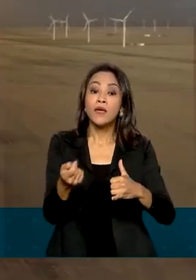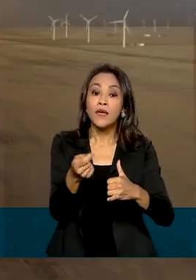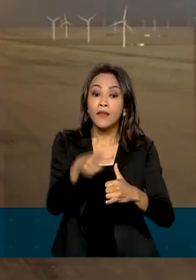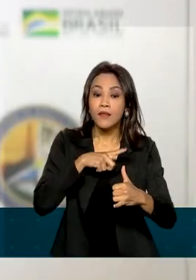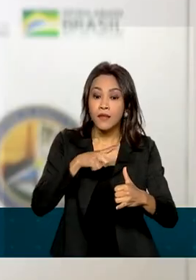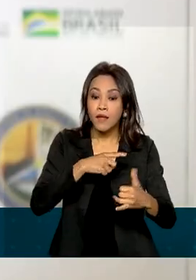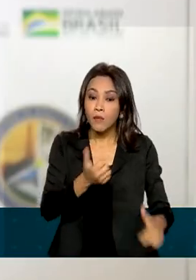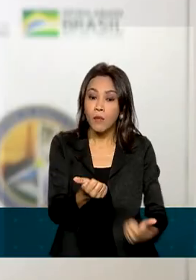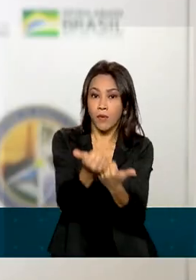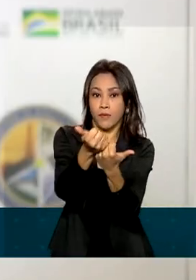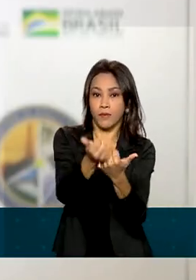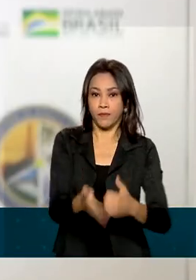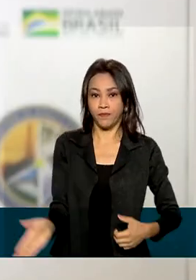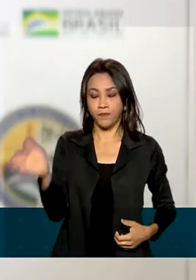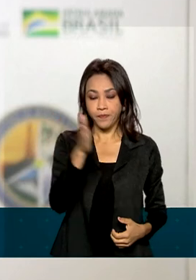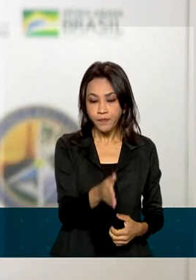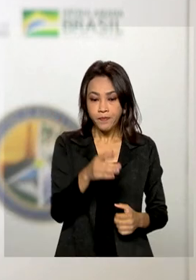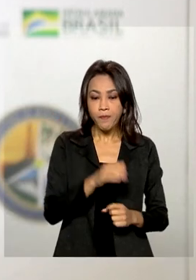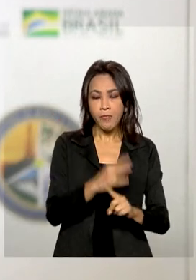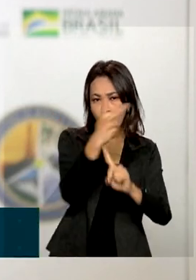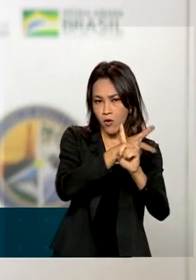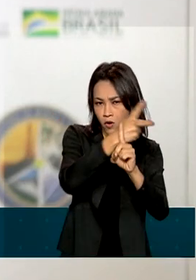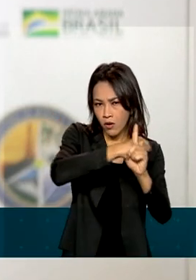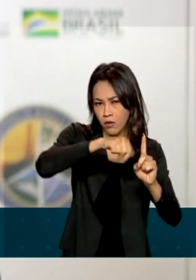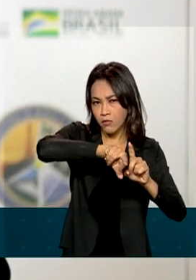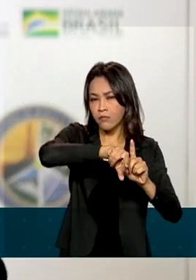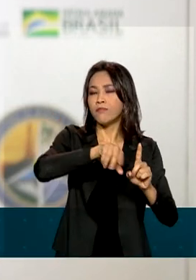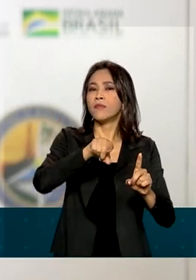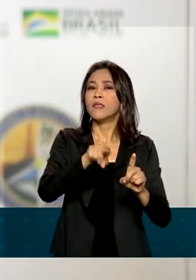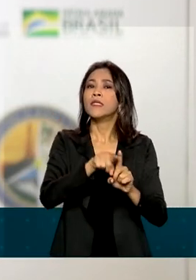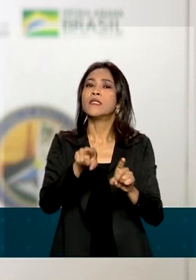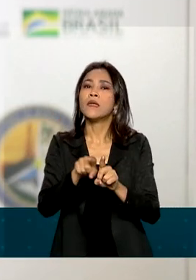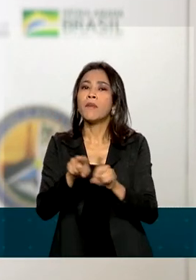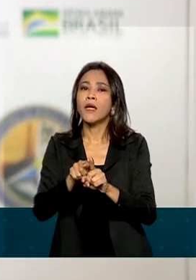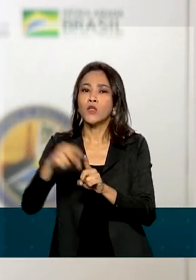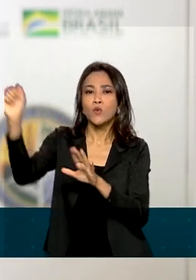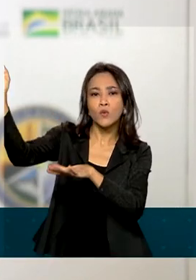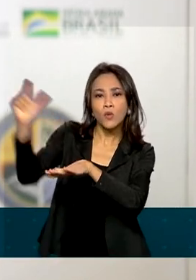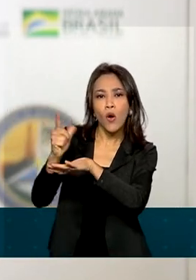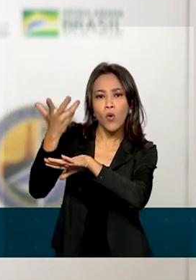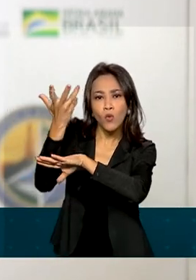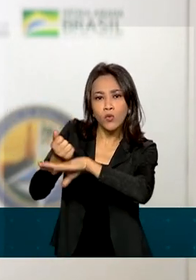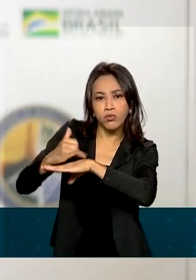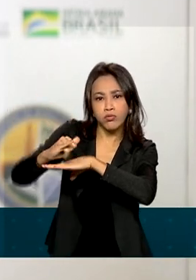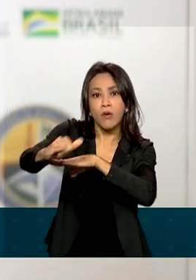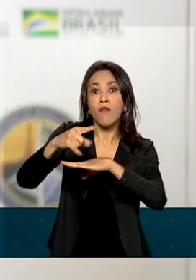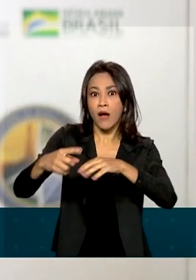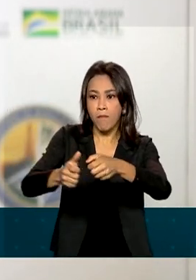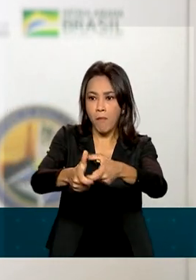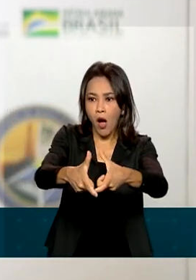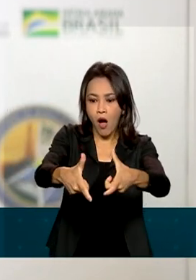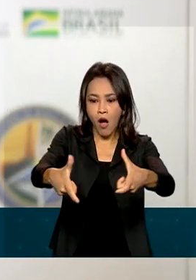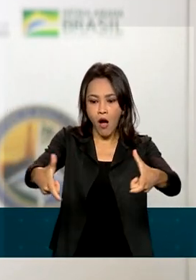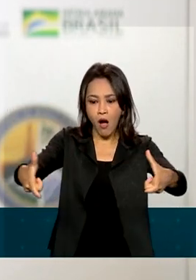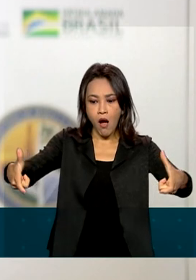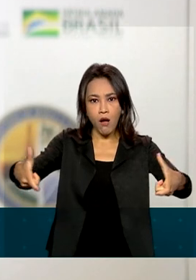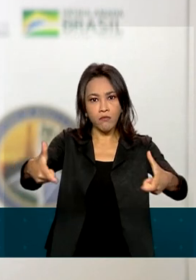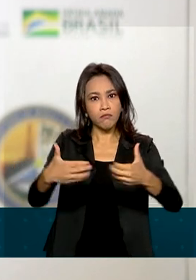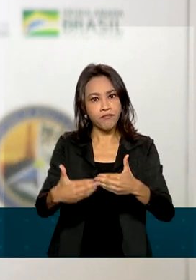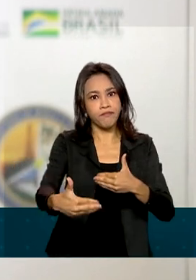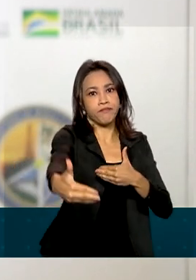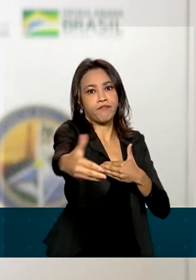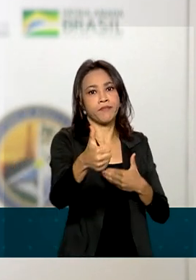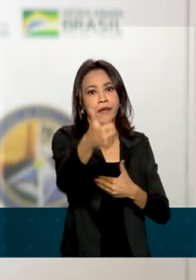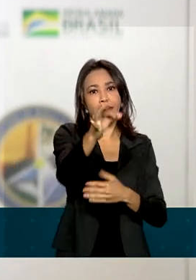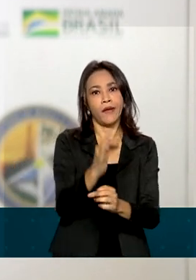offshore. As fontes eólica e solar irão se expandir fortemente nos próximos 10 anos. E